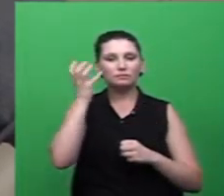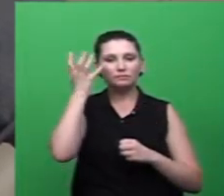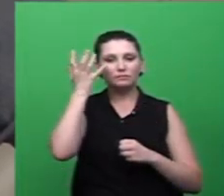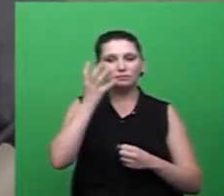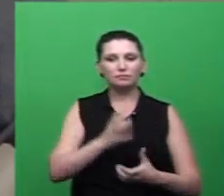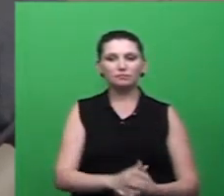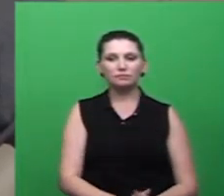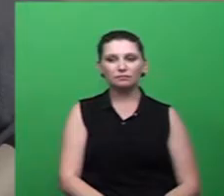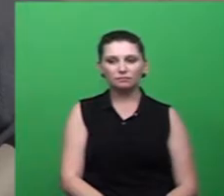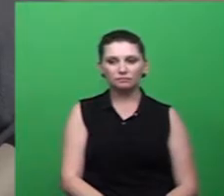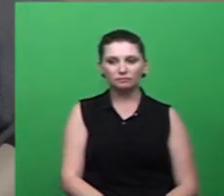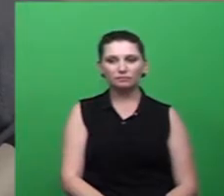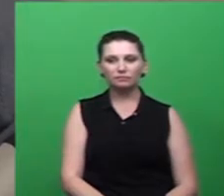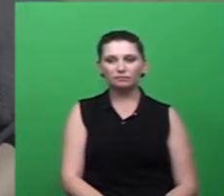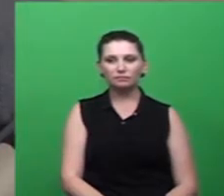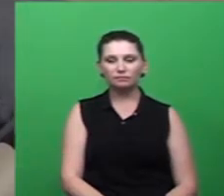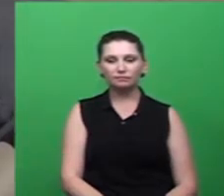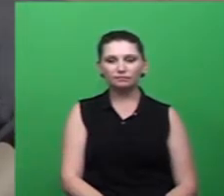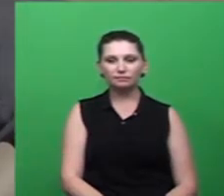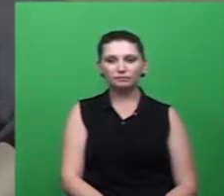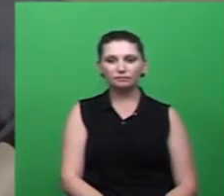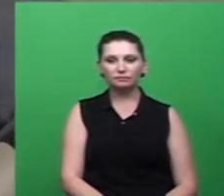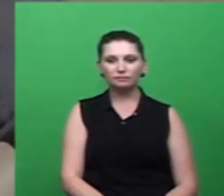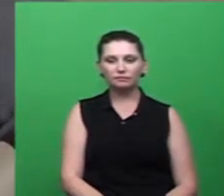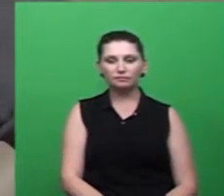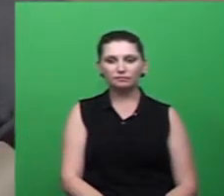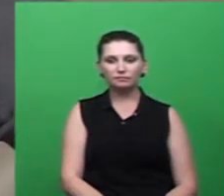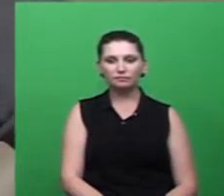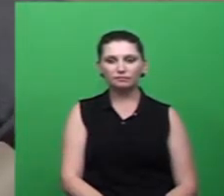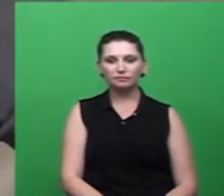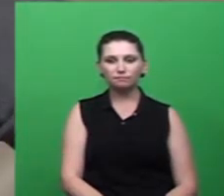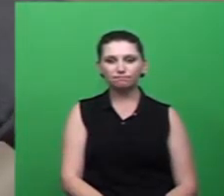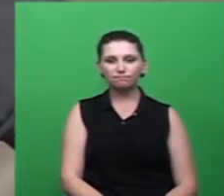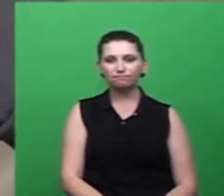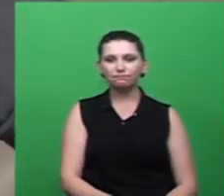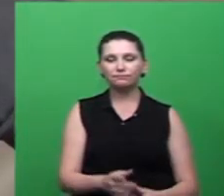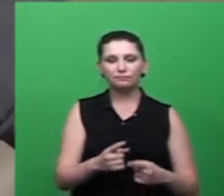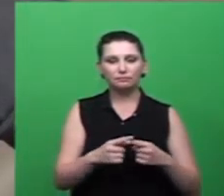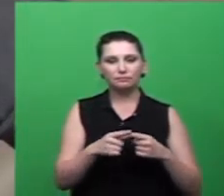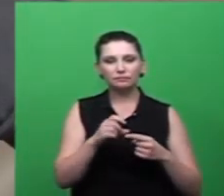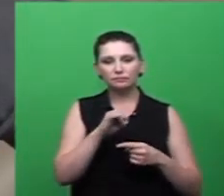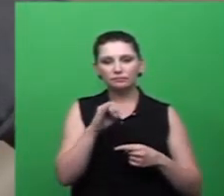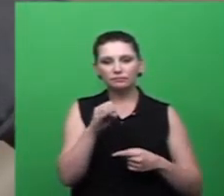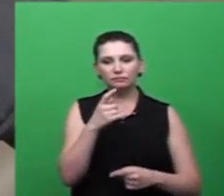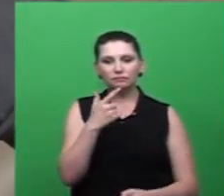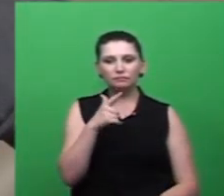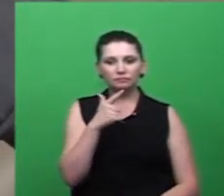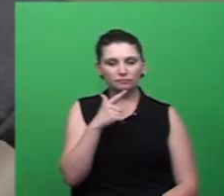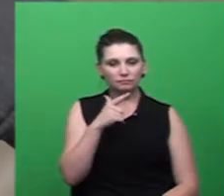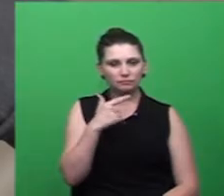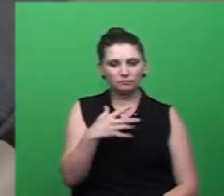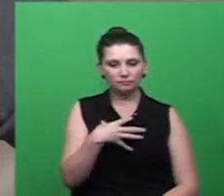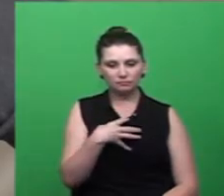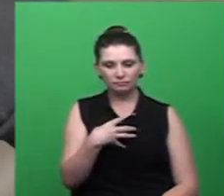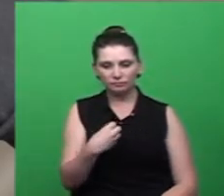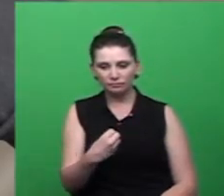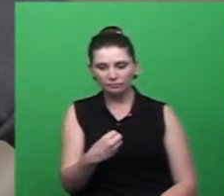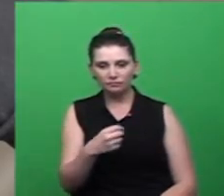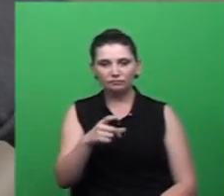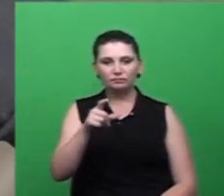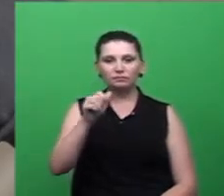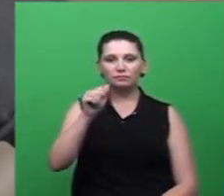desses sete dias, como não contendo os ovos e nem contendo as larvas, ela está livre de